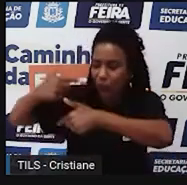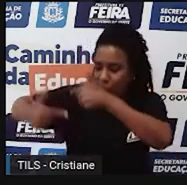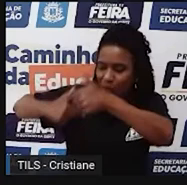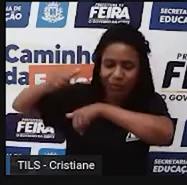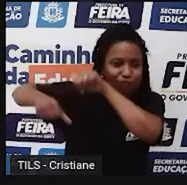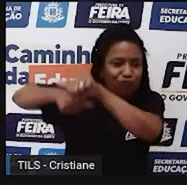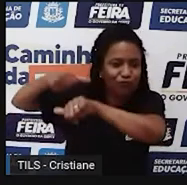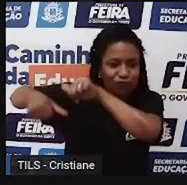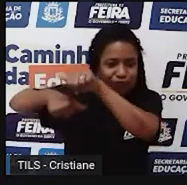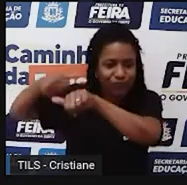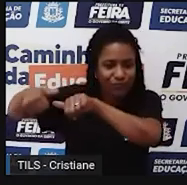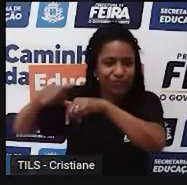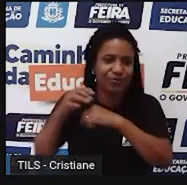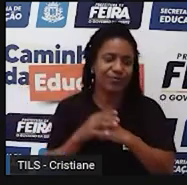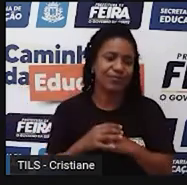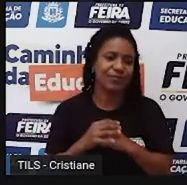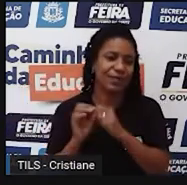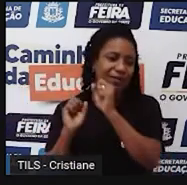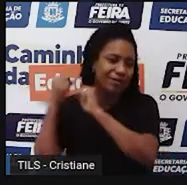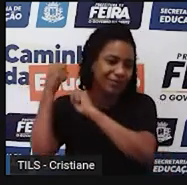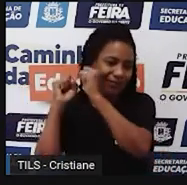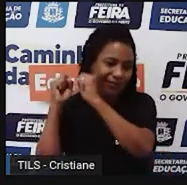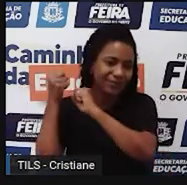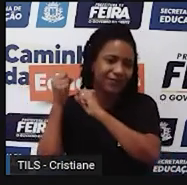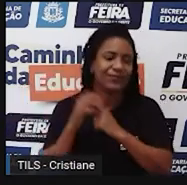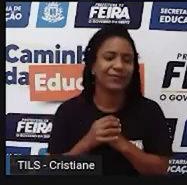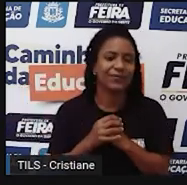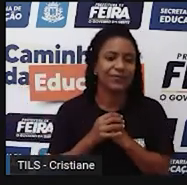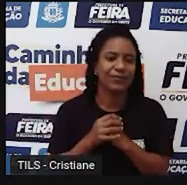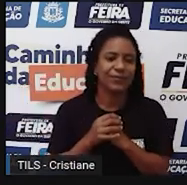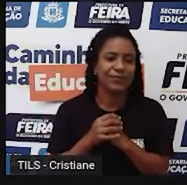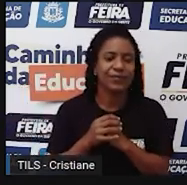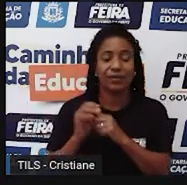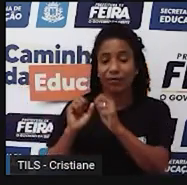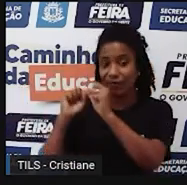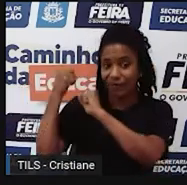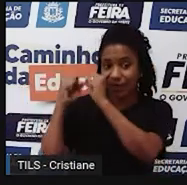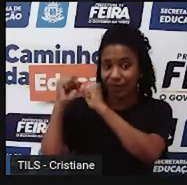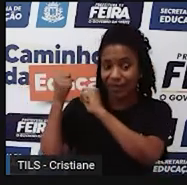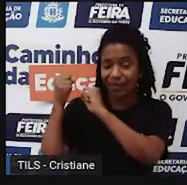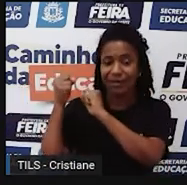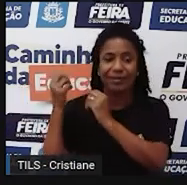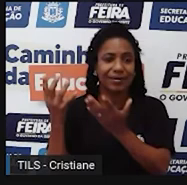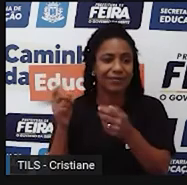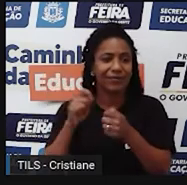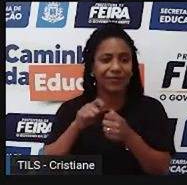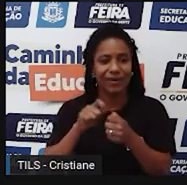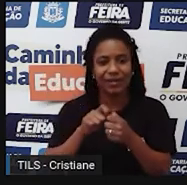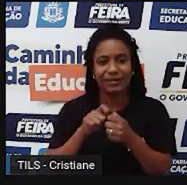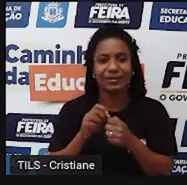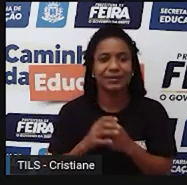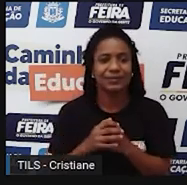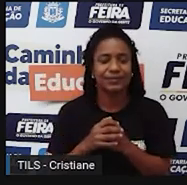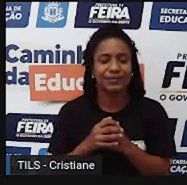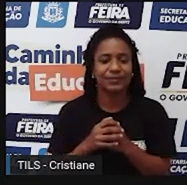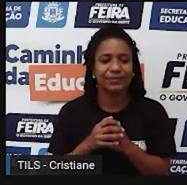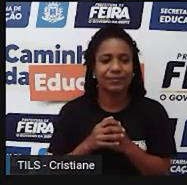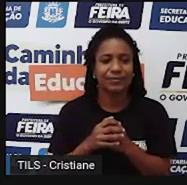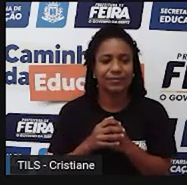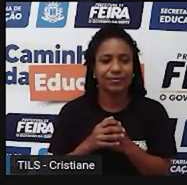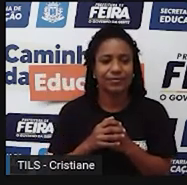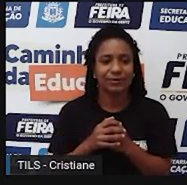no seu processo de fabricação, favorece principalmente os consumidores